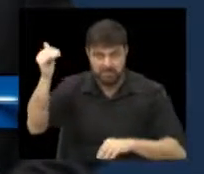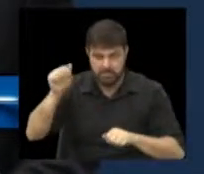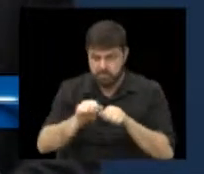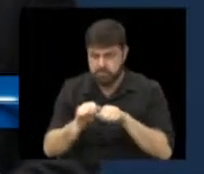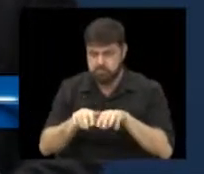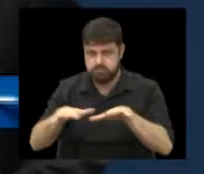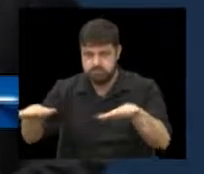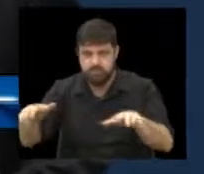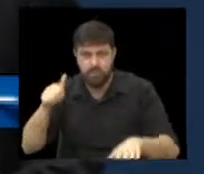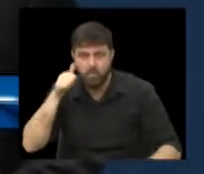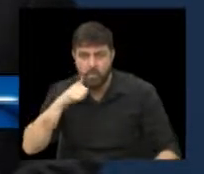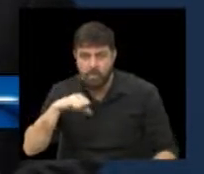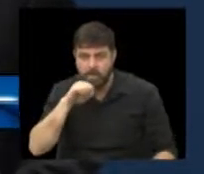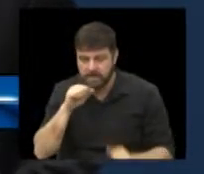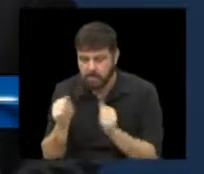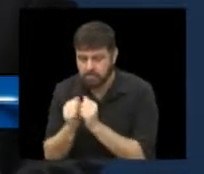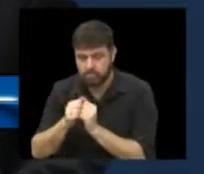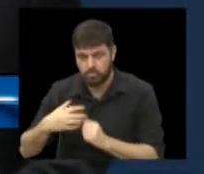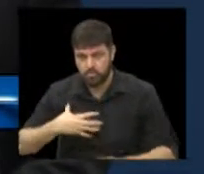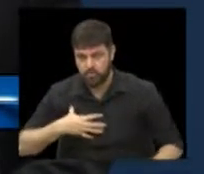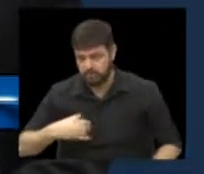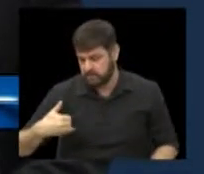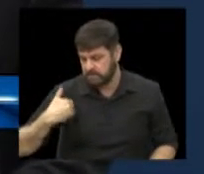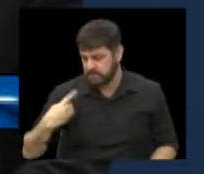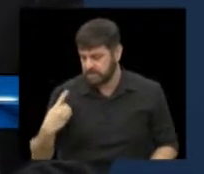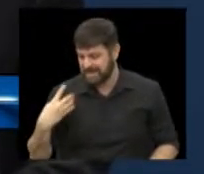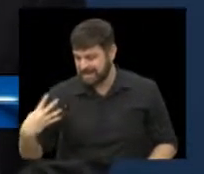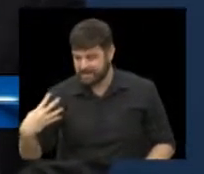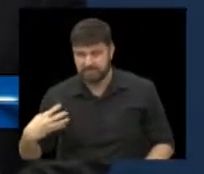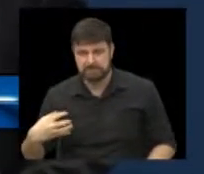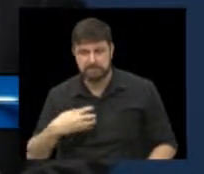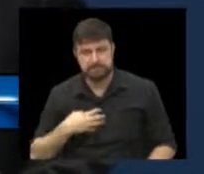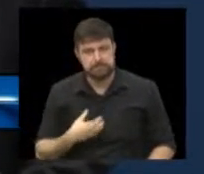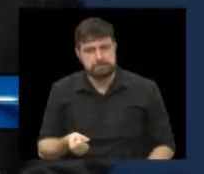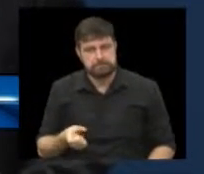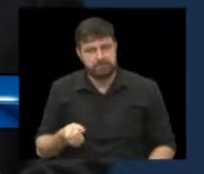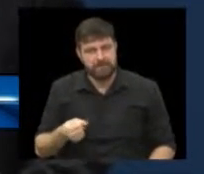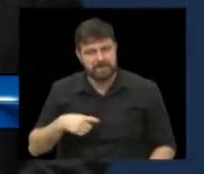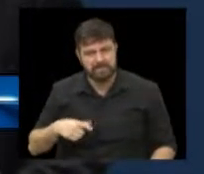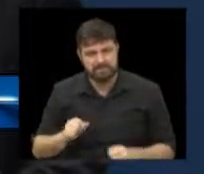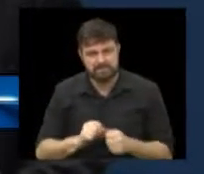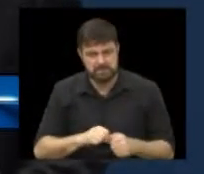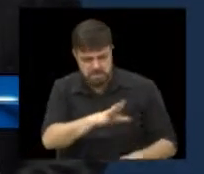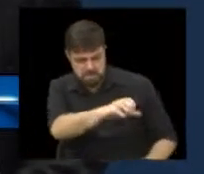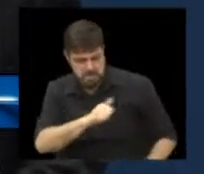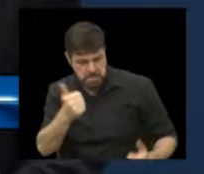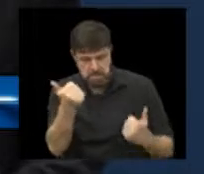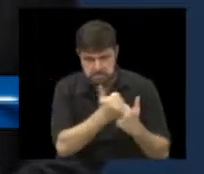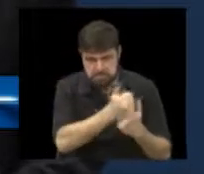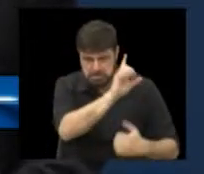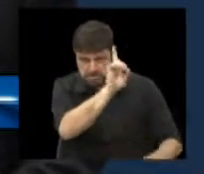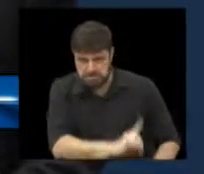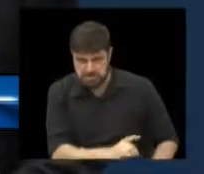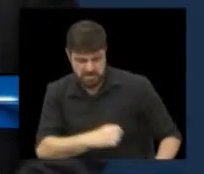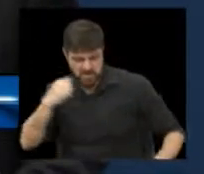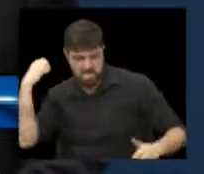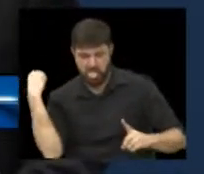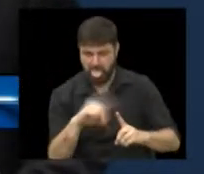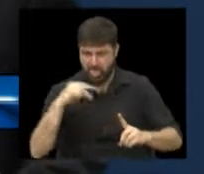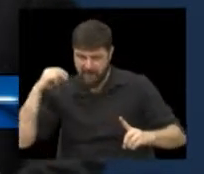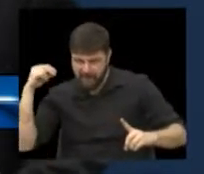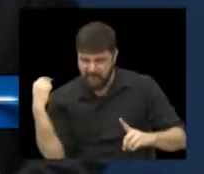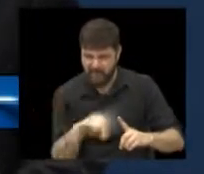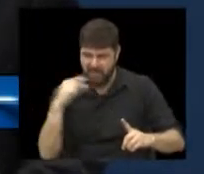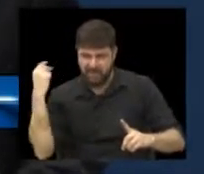uma mãe e o seu filho de 14 anos que de forma covarde agrediram a vice-diretora da escola estadual Jardim Rocin